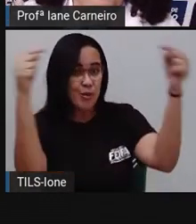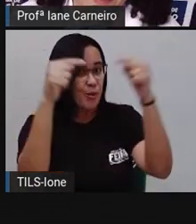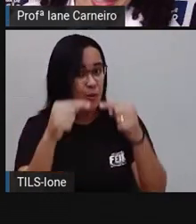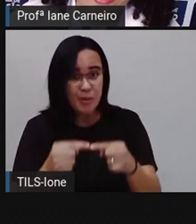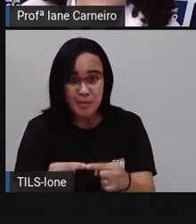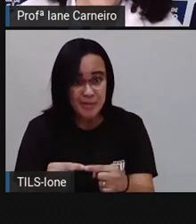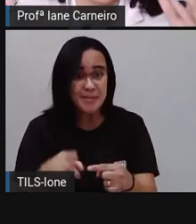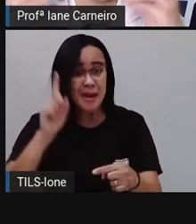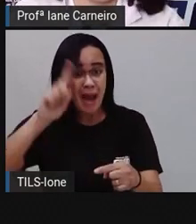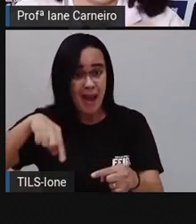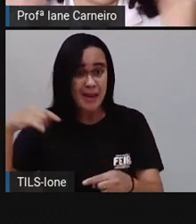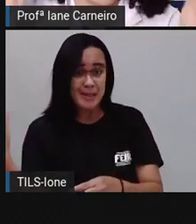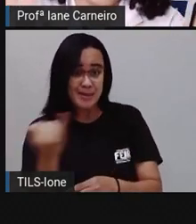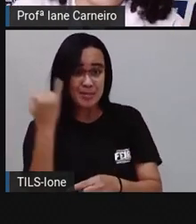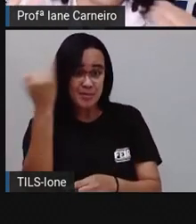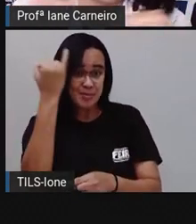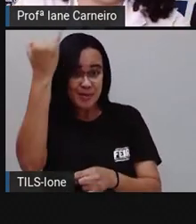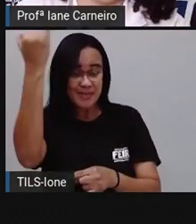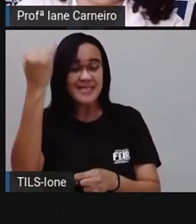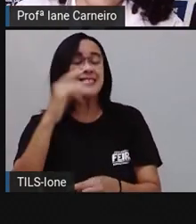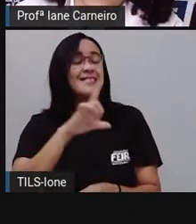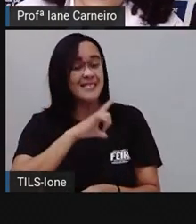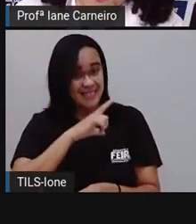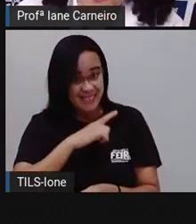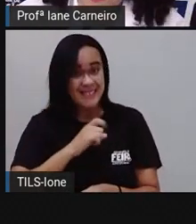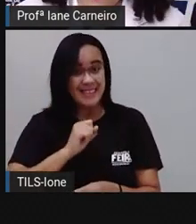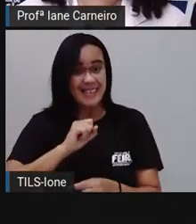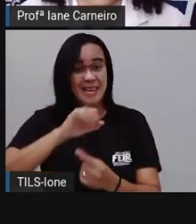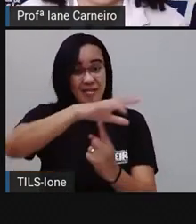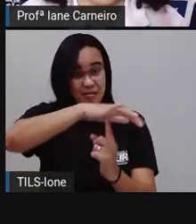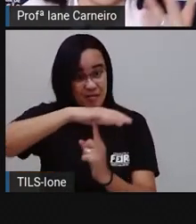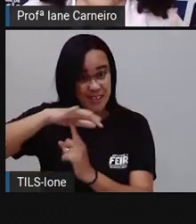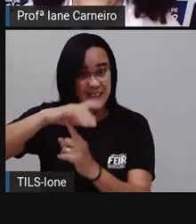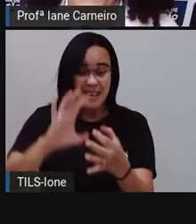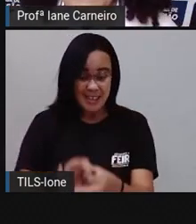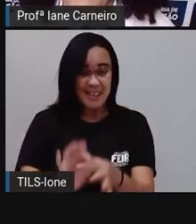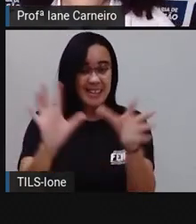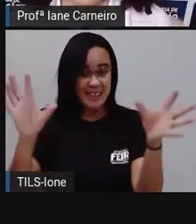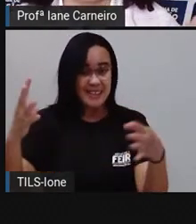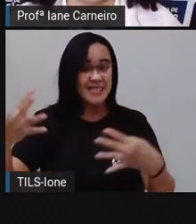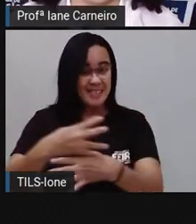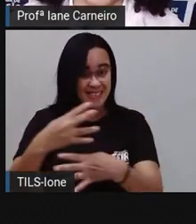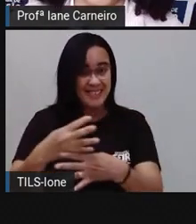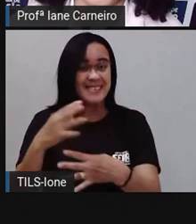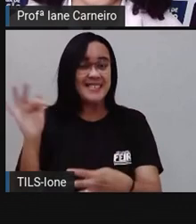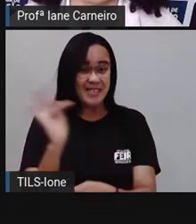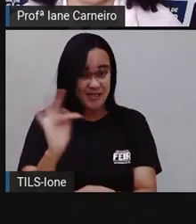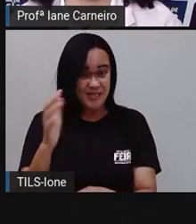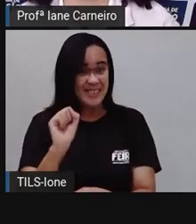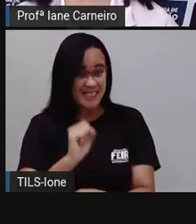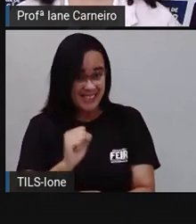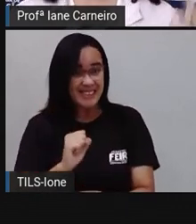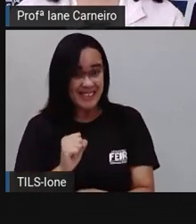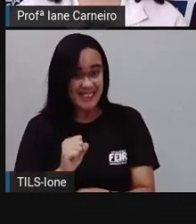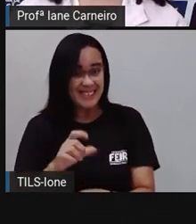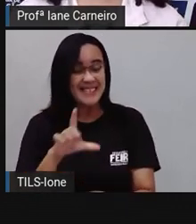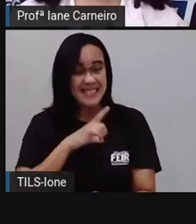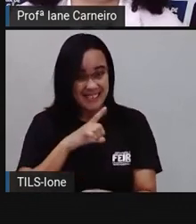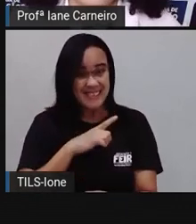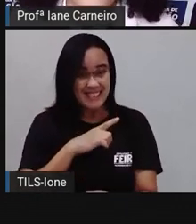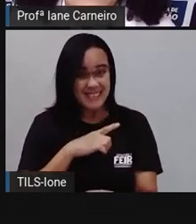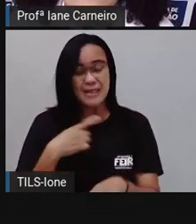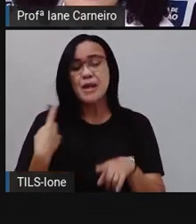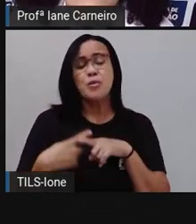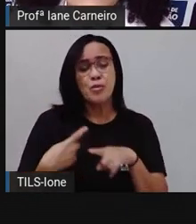tipo de comércio, né? As feiras livres em nossa cidade. Então, a Pró colocou aqui mais uma vez a foto, né? Geralmente, os